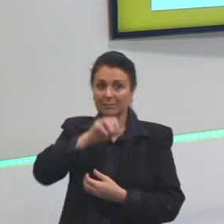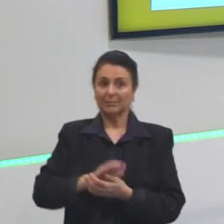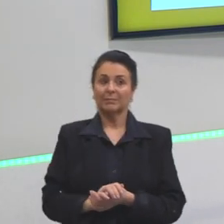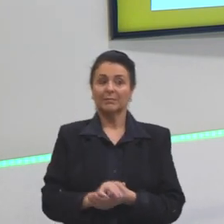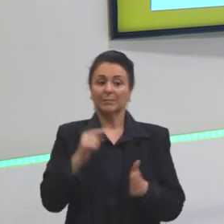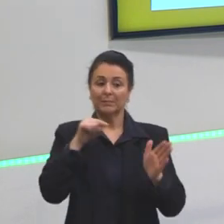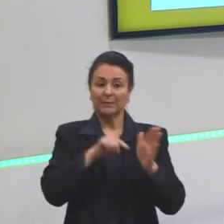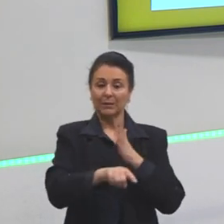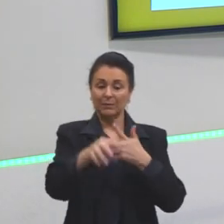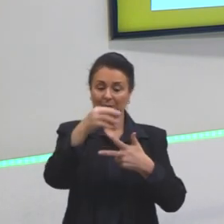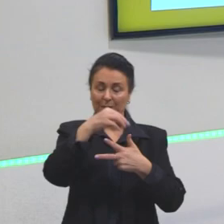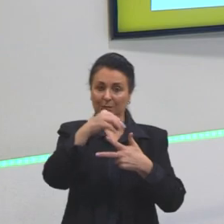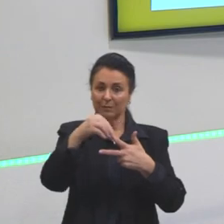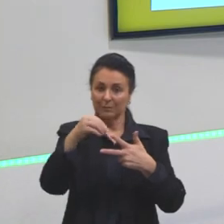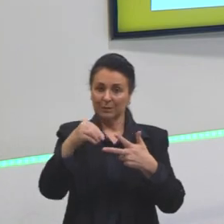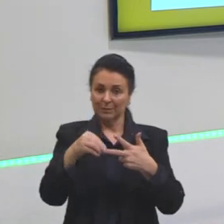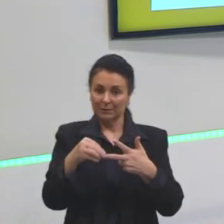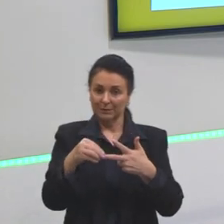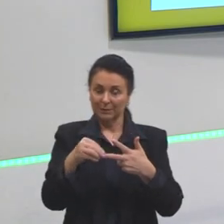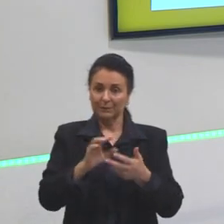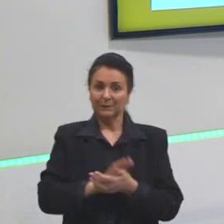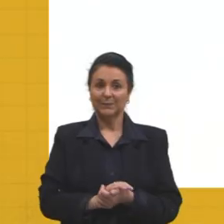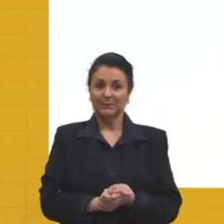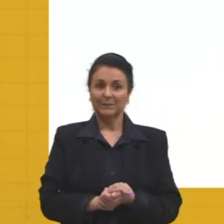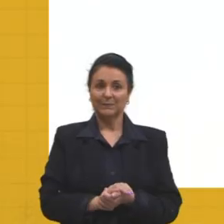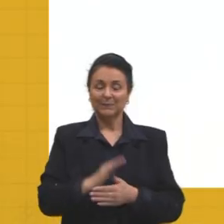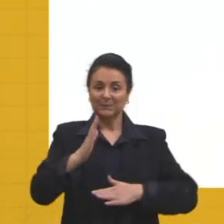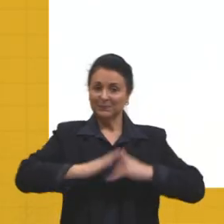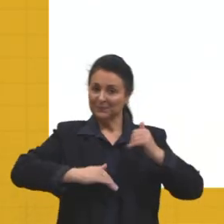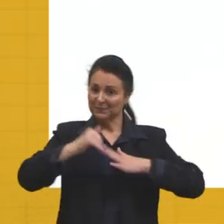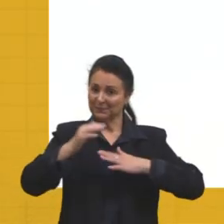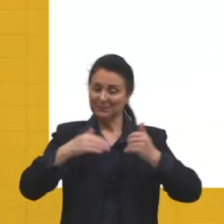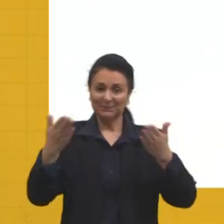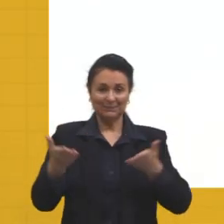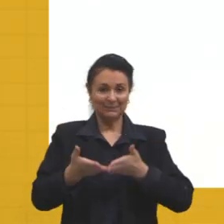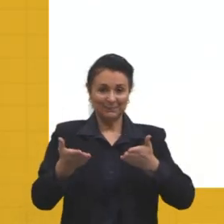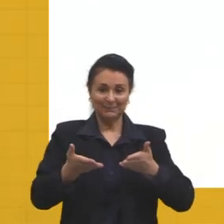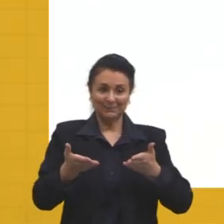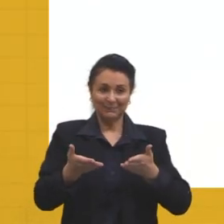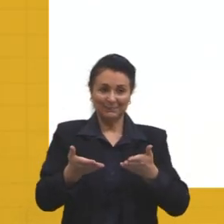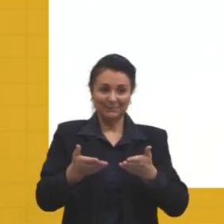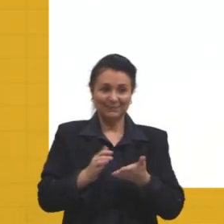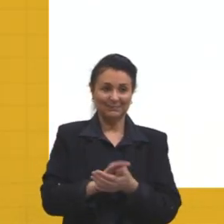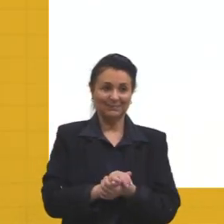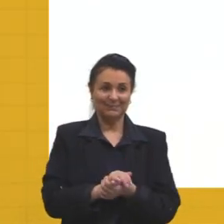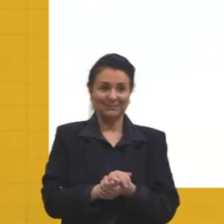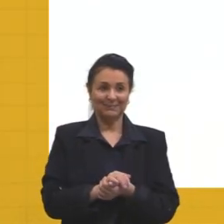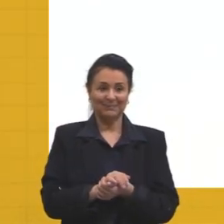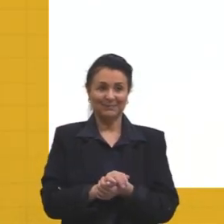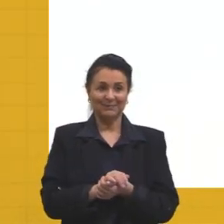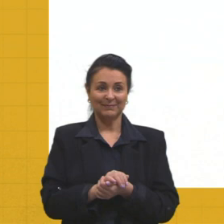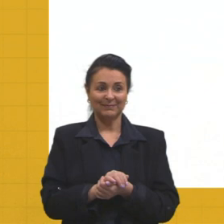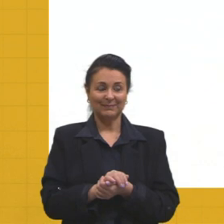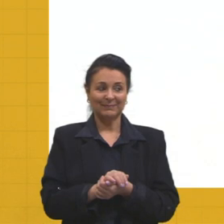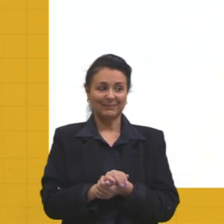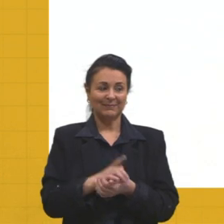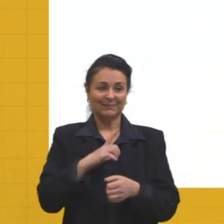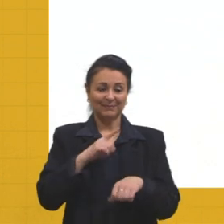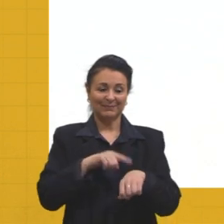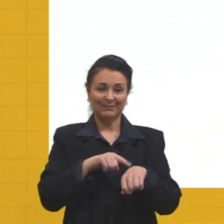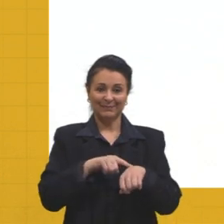Questões do Enin. Vamos colocar em prática um pouquinho essas questões. Deixa eu ver quanto tempo eu tenho, 18, tem bastante.